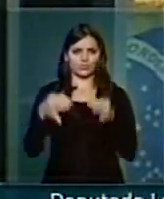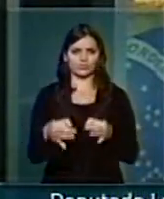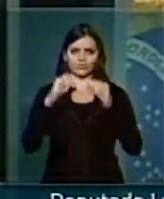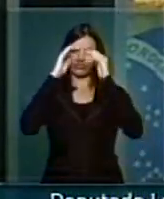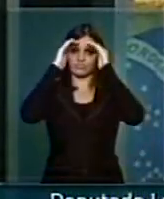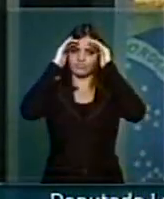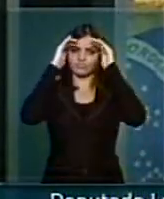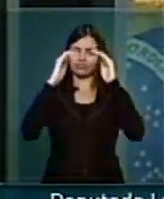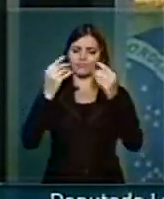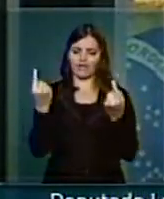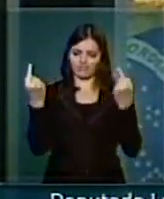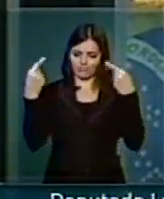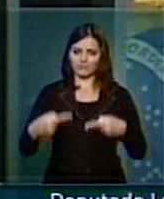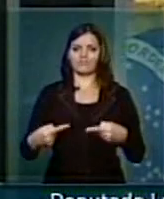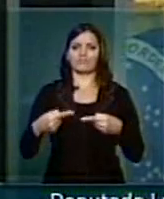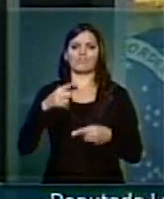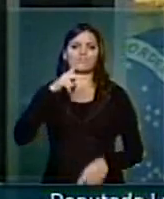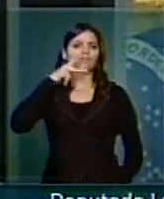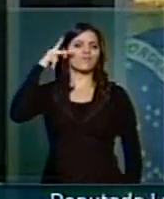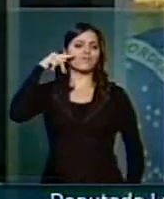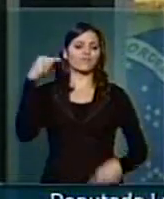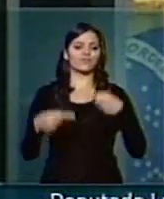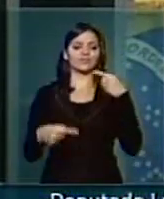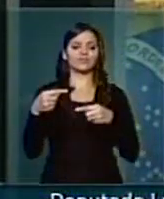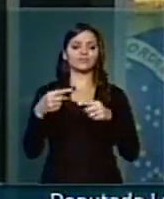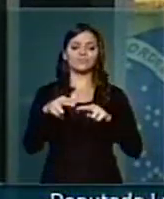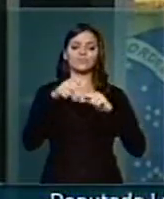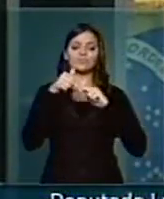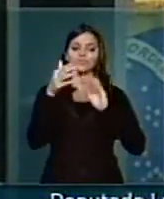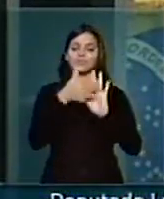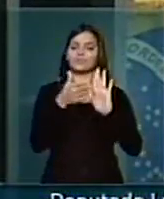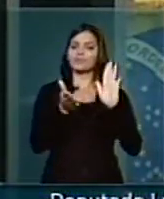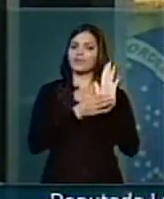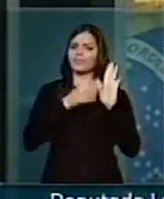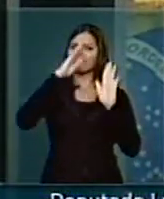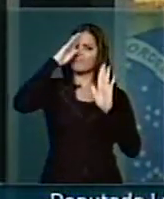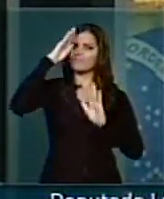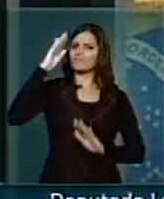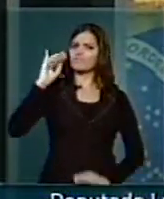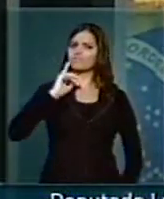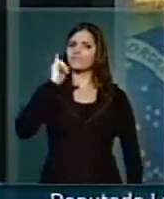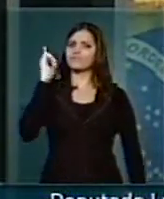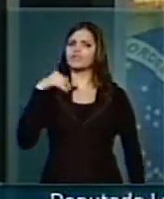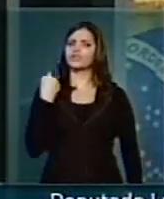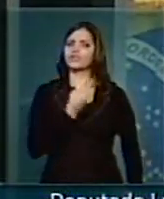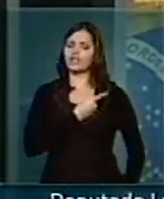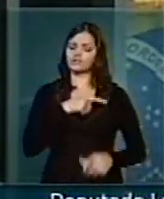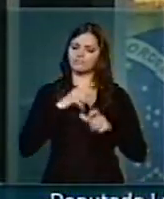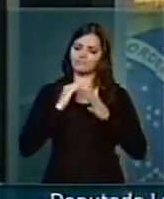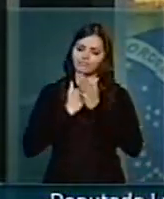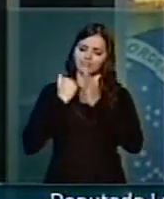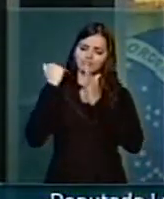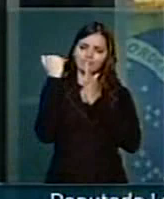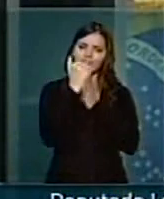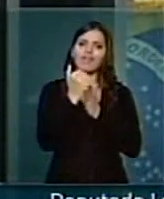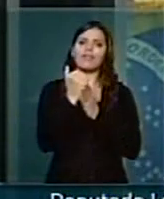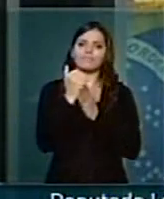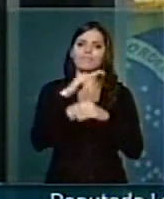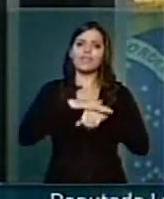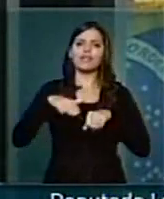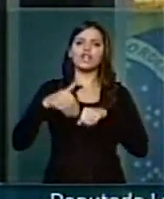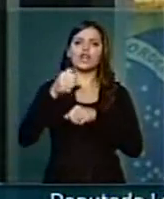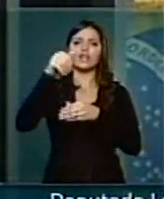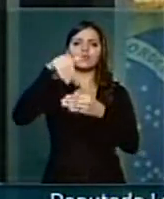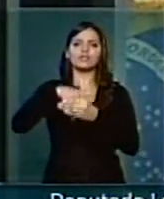respeitando os adversários políticos. É com esta proposta que é fundamental o nosso crescimento na próxima eleição,